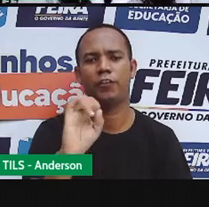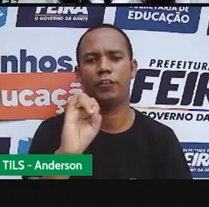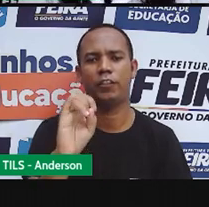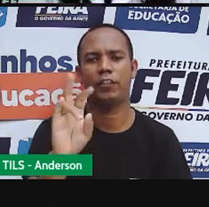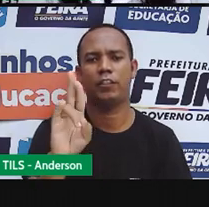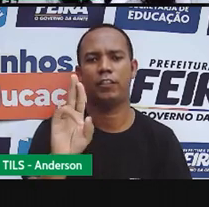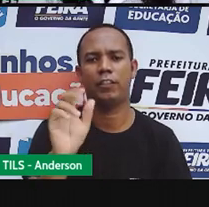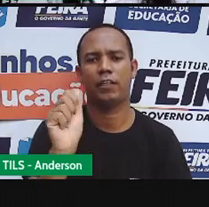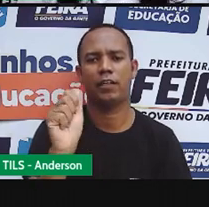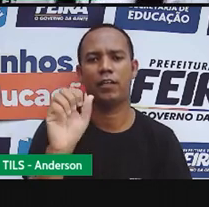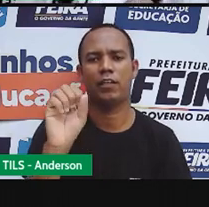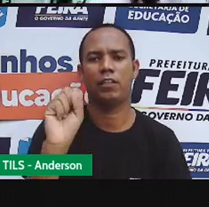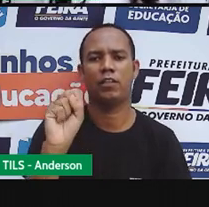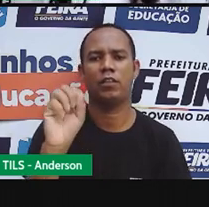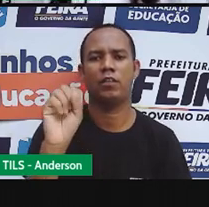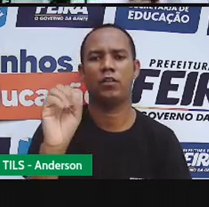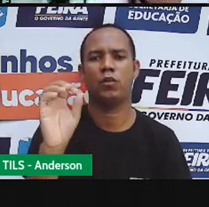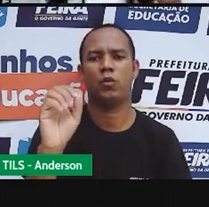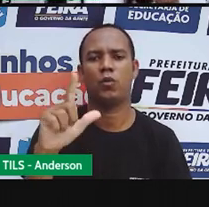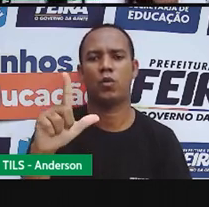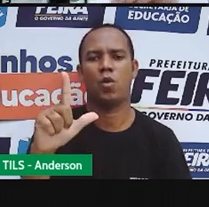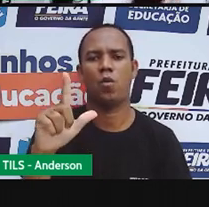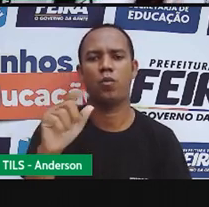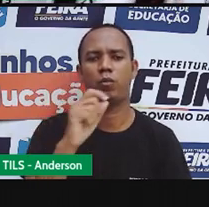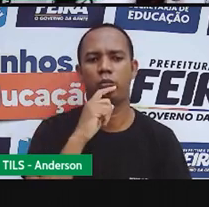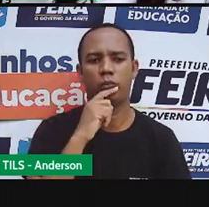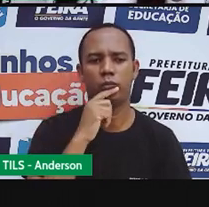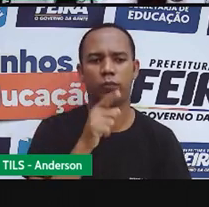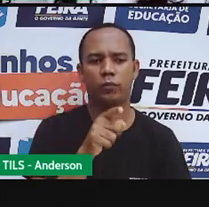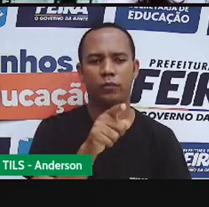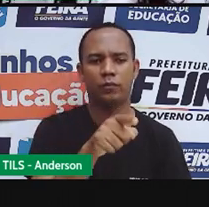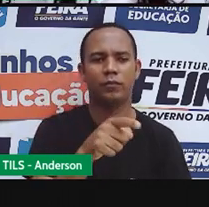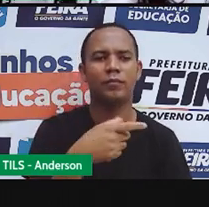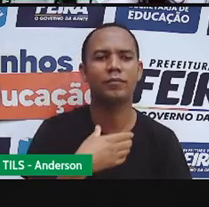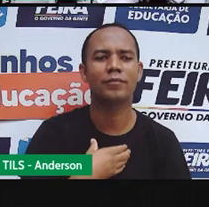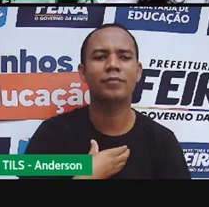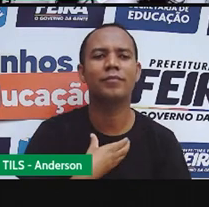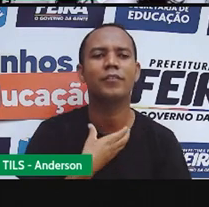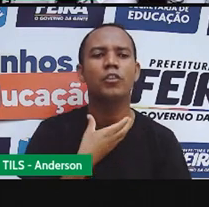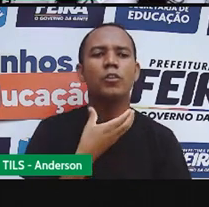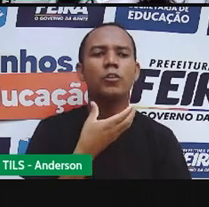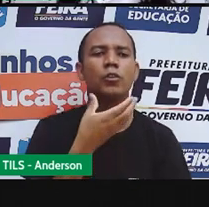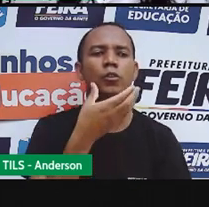Gira-sol. E o nome desse bichinho aqui embaixo?